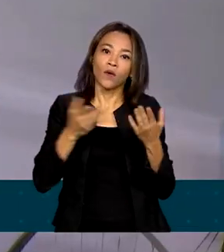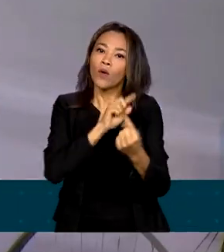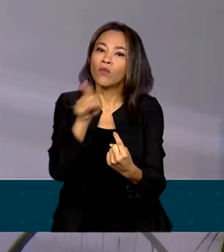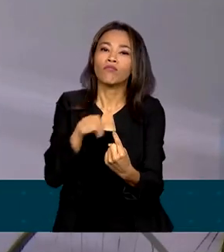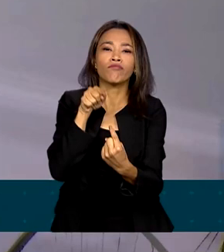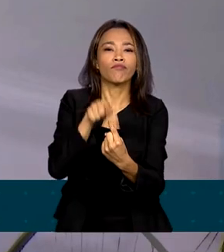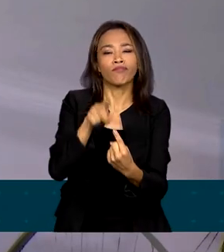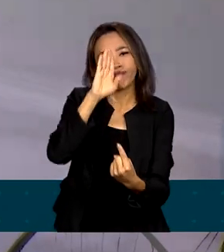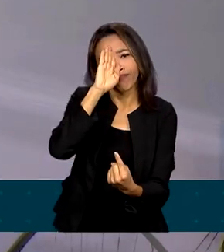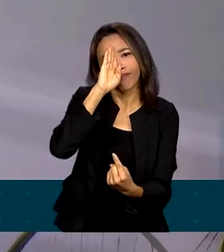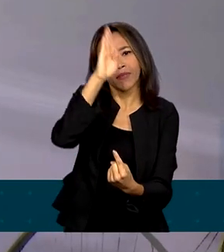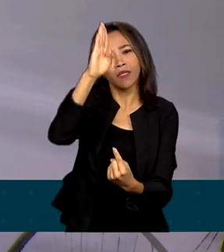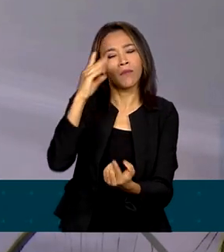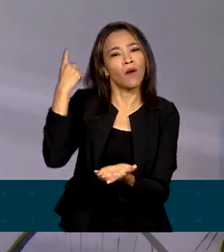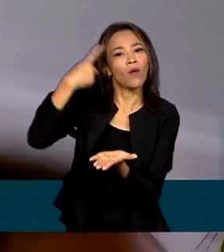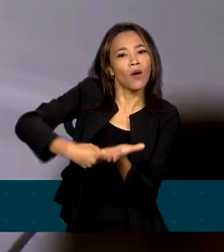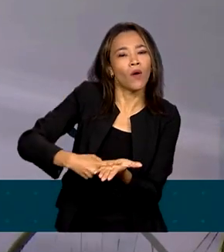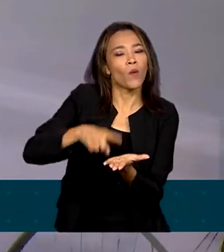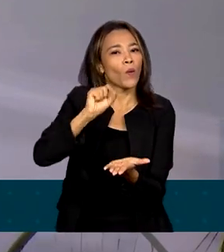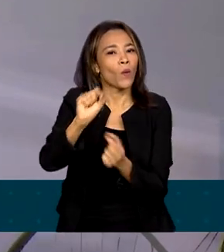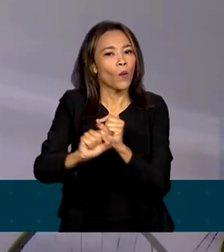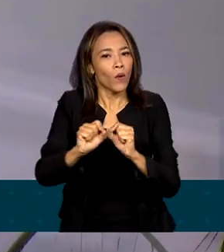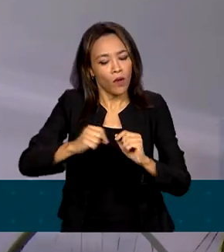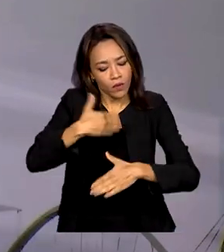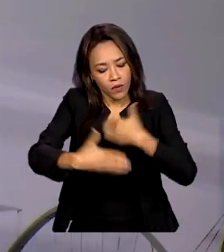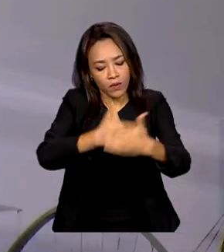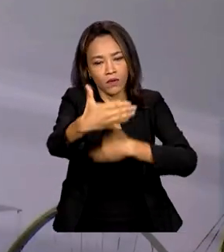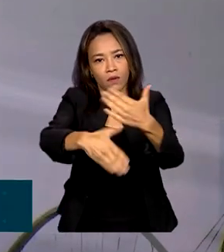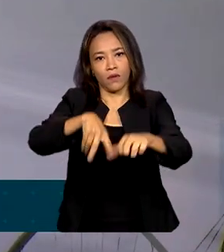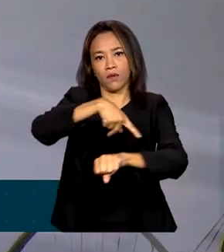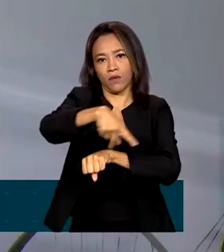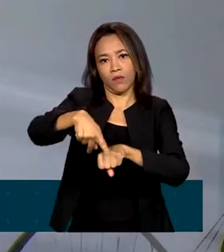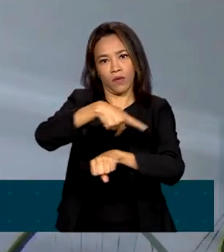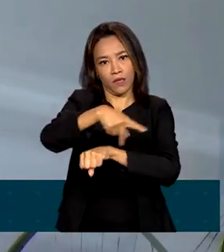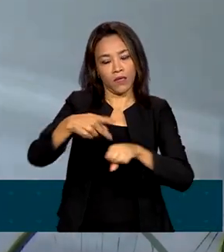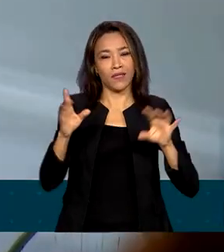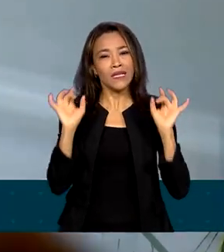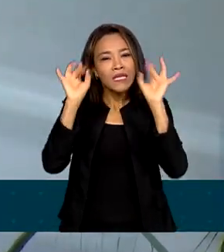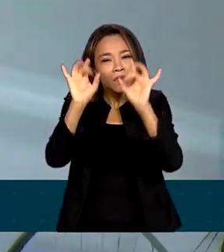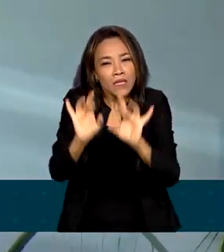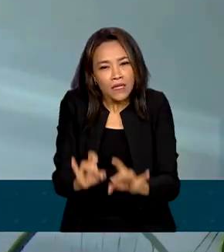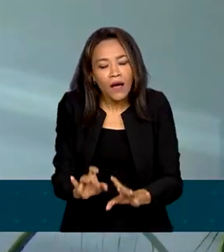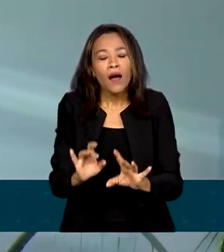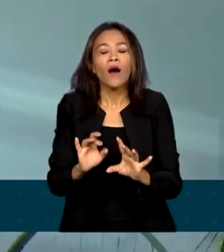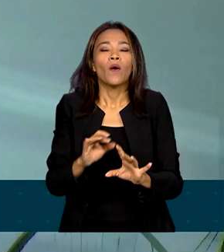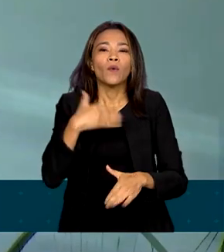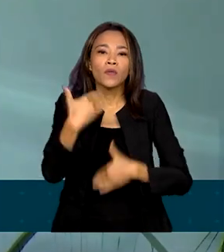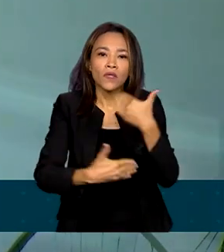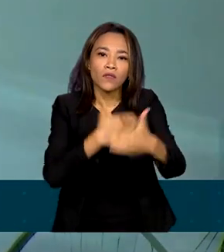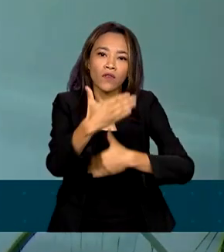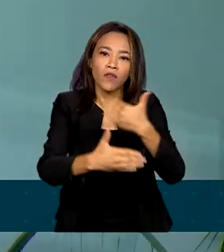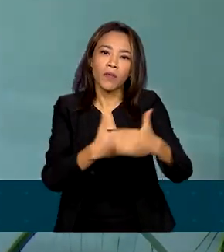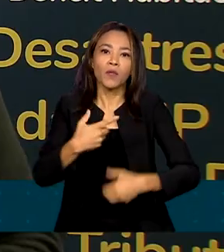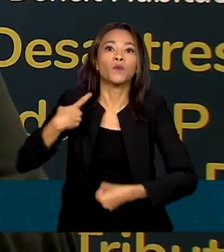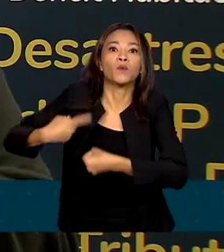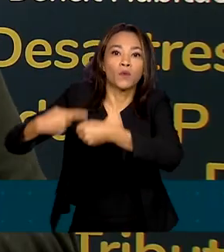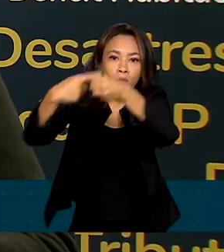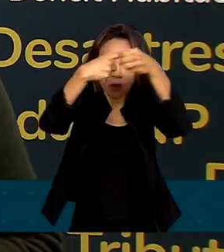papel primordial o desenvolvimento do país, em especial o desenvolvimento local.